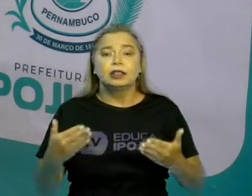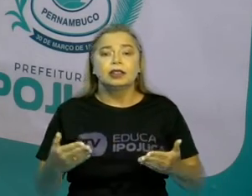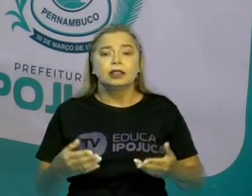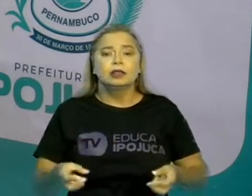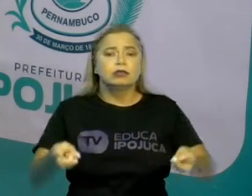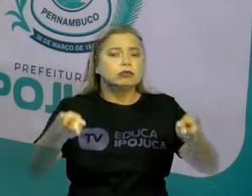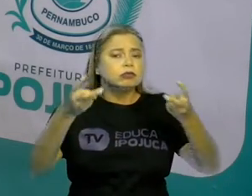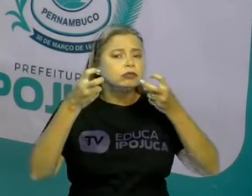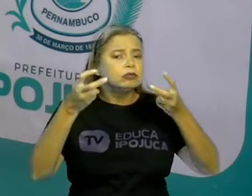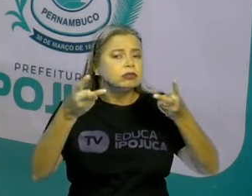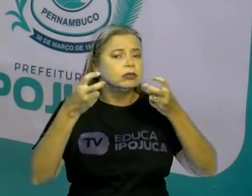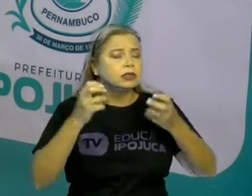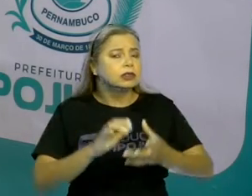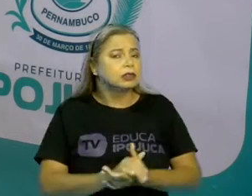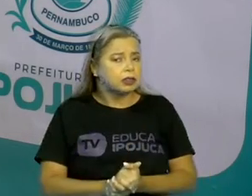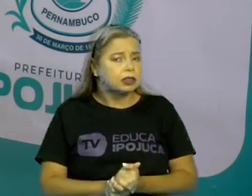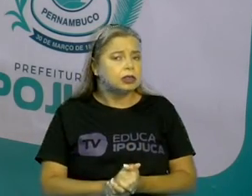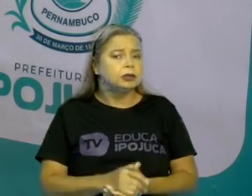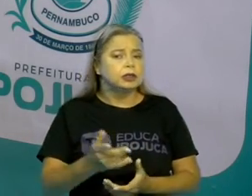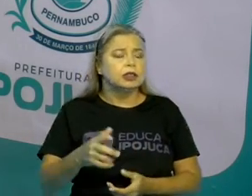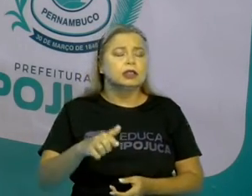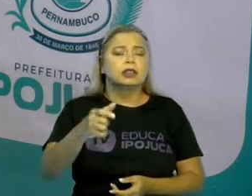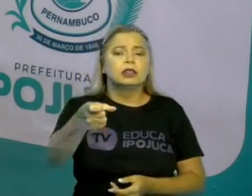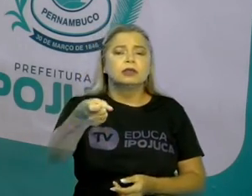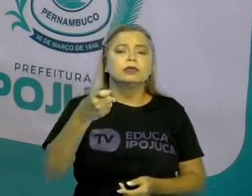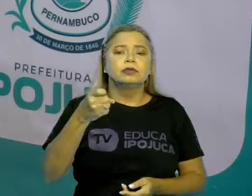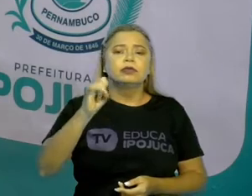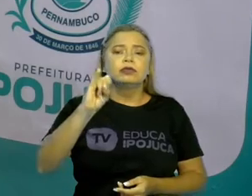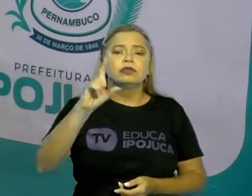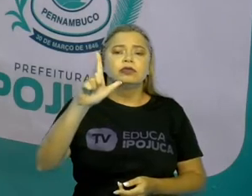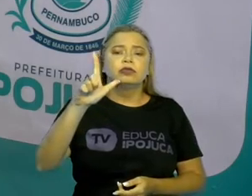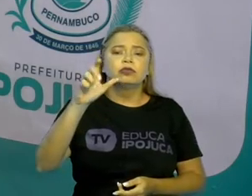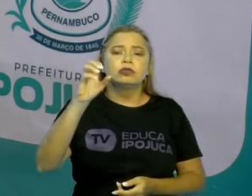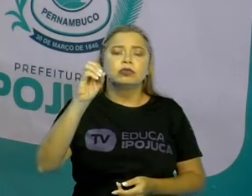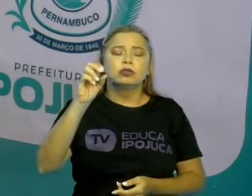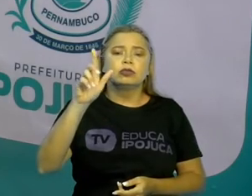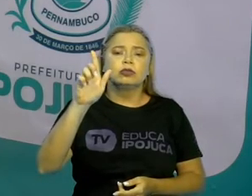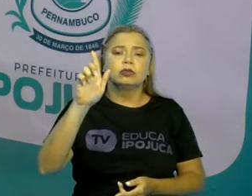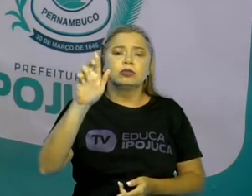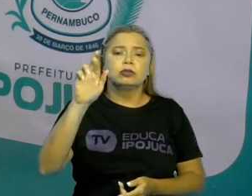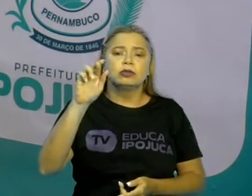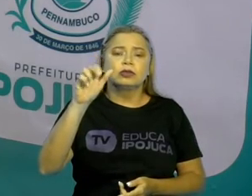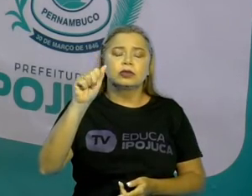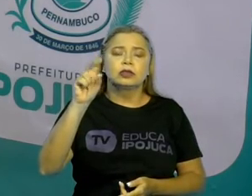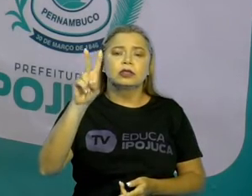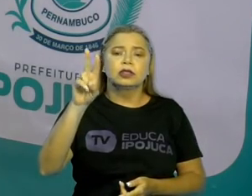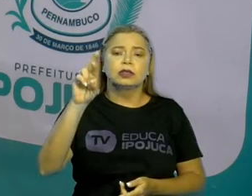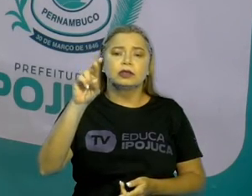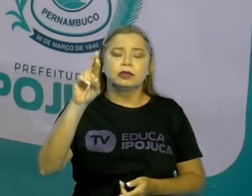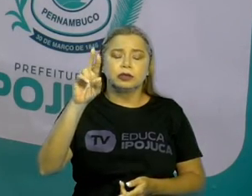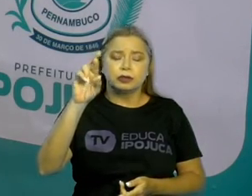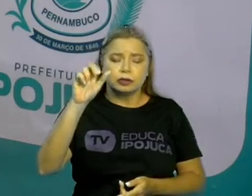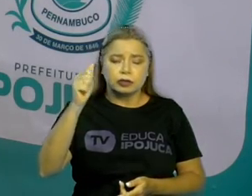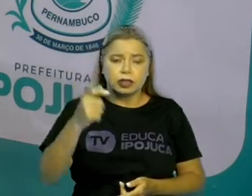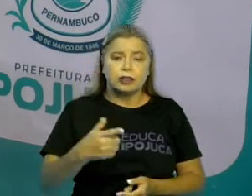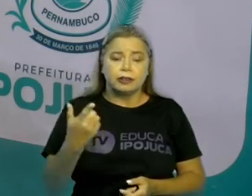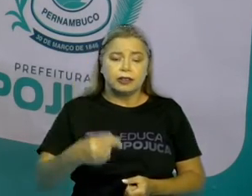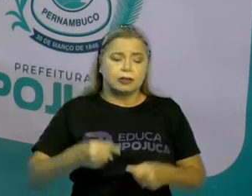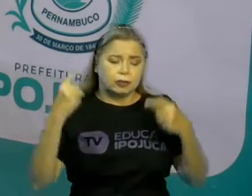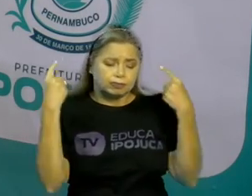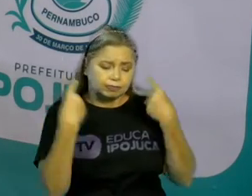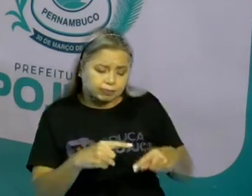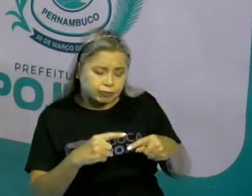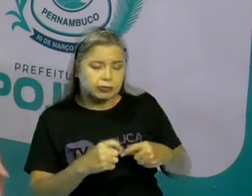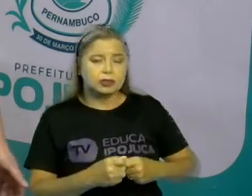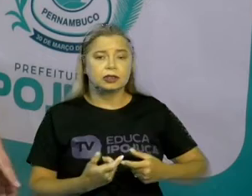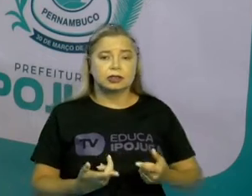uma leitura aí, uma leitura crítica por trás. E aí, no objetivo da nossa aula de hoje, nós